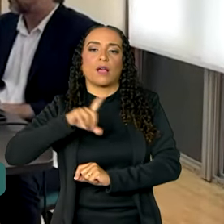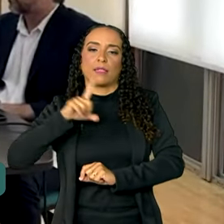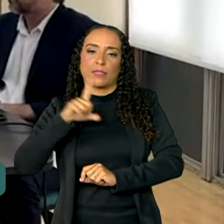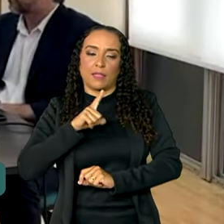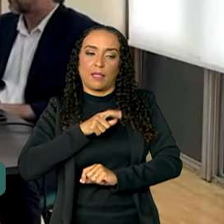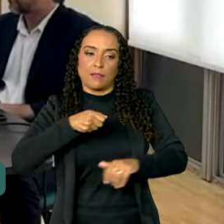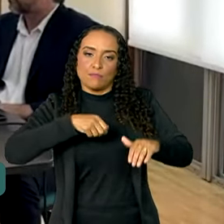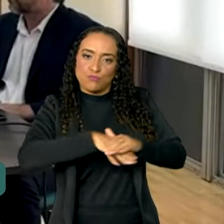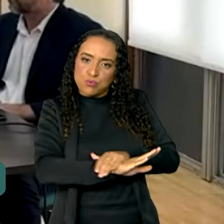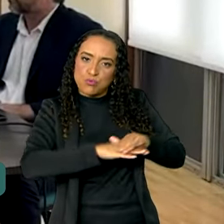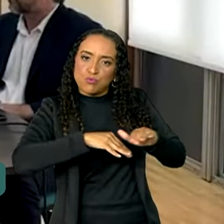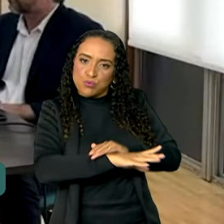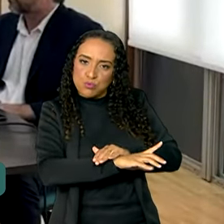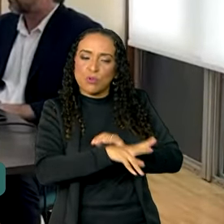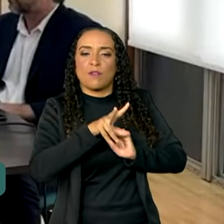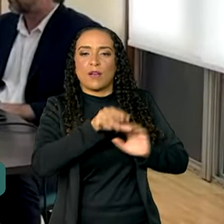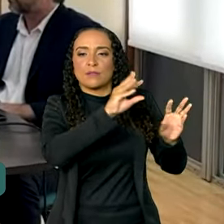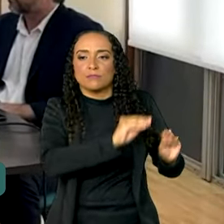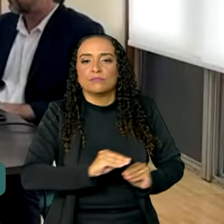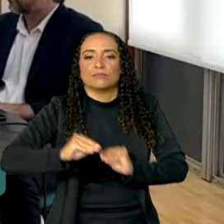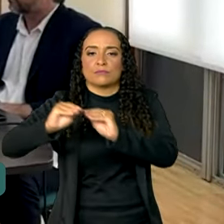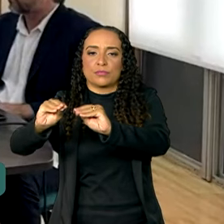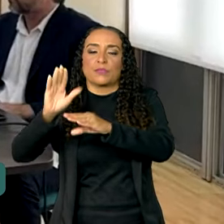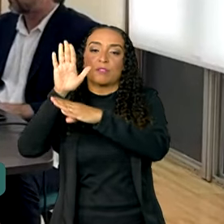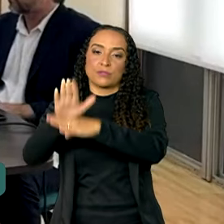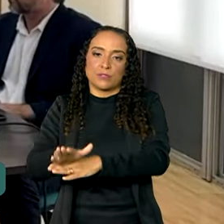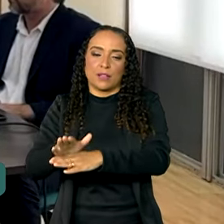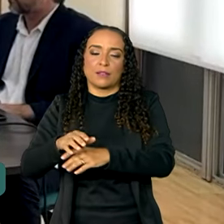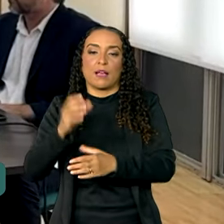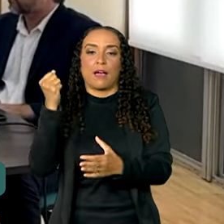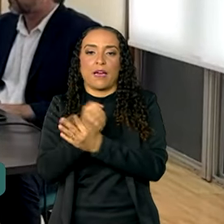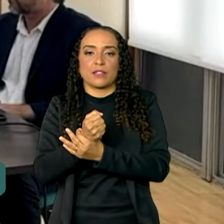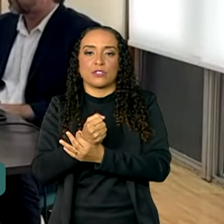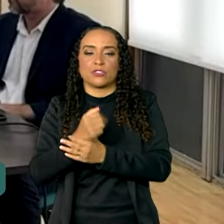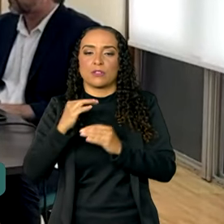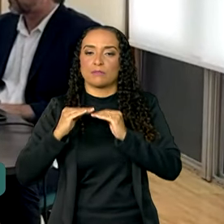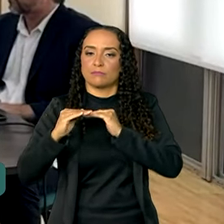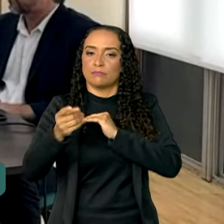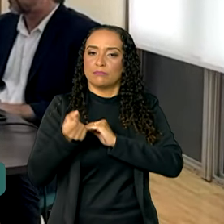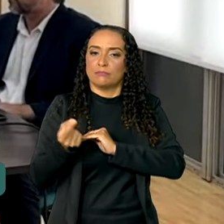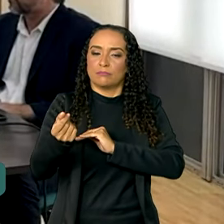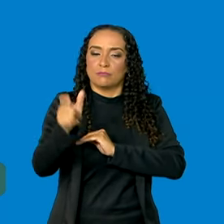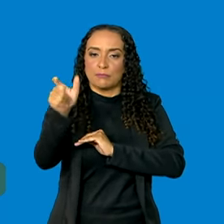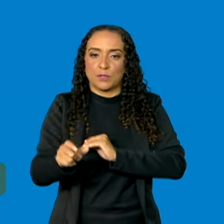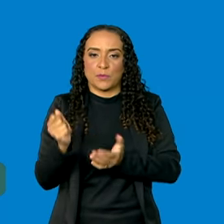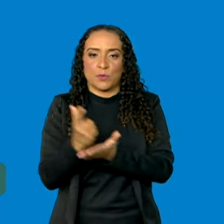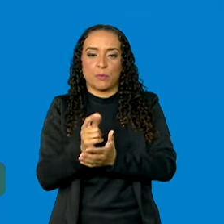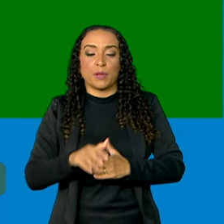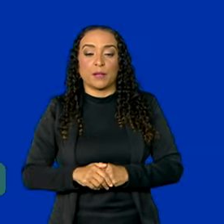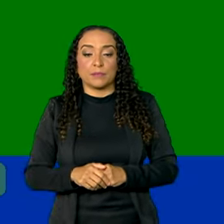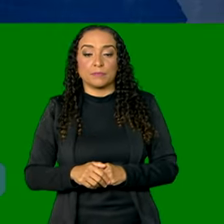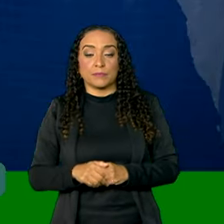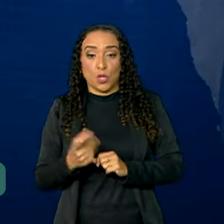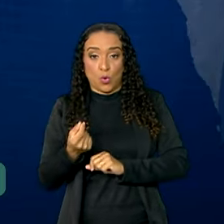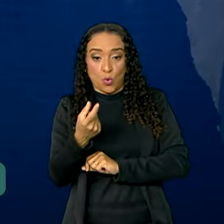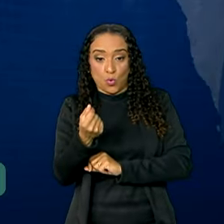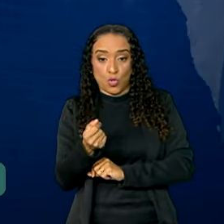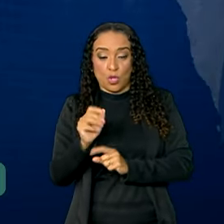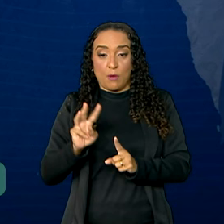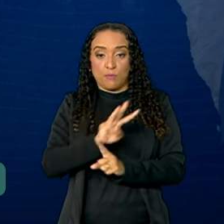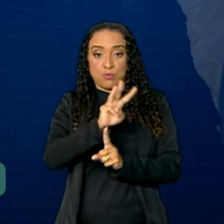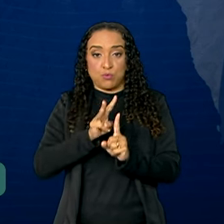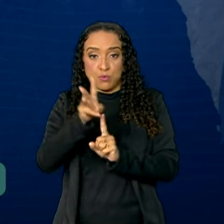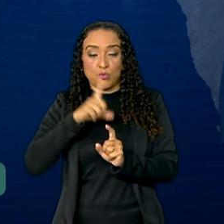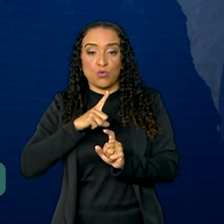tendo o trigo em estoque, a gente pode fazer a intervenção ao inverso, garantir estabilidade de preço para os consumidores. Os preços do trigo em